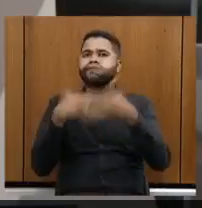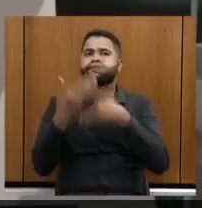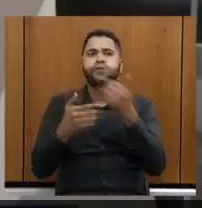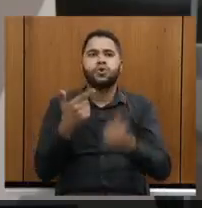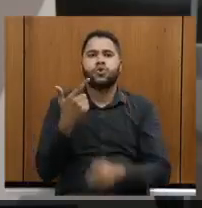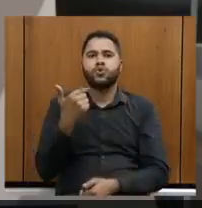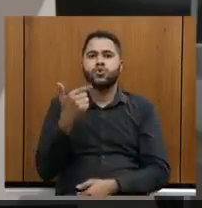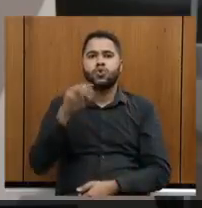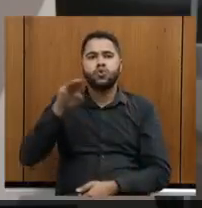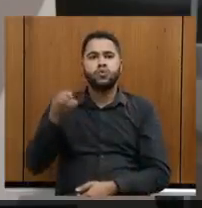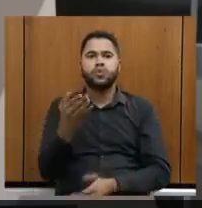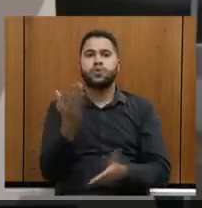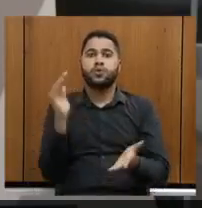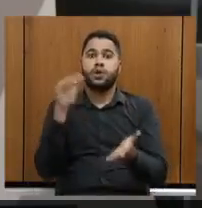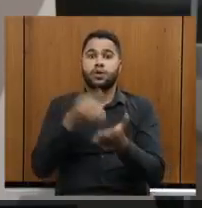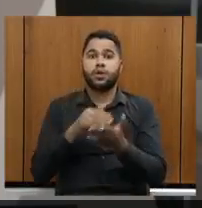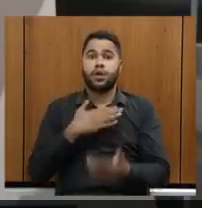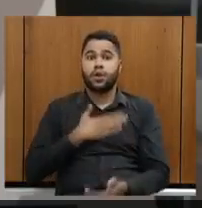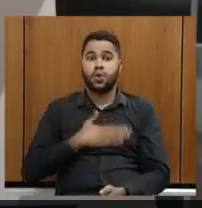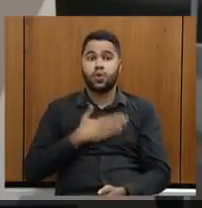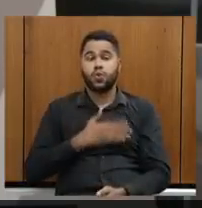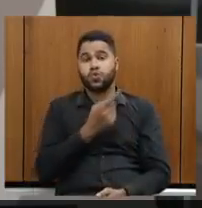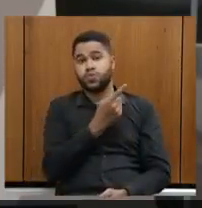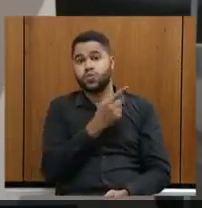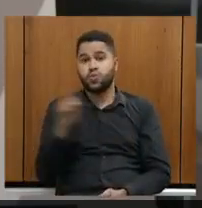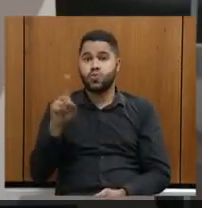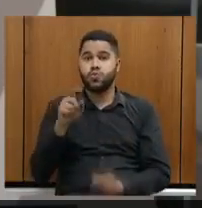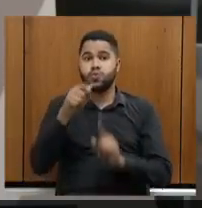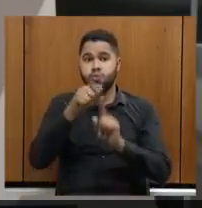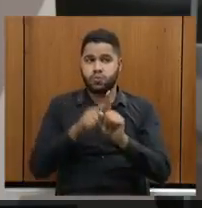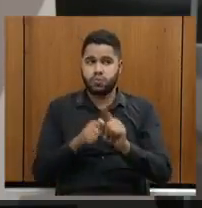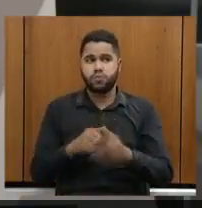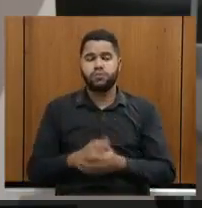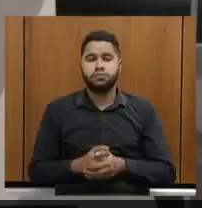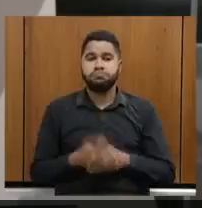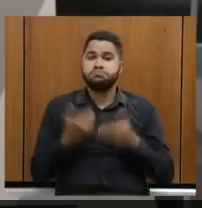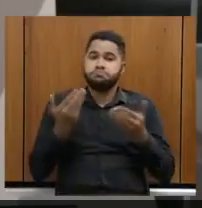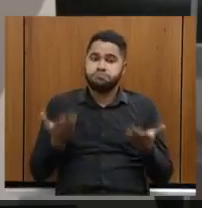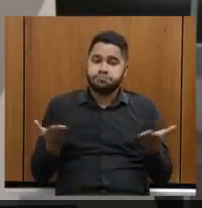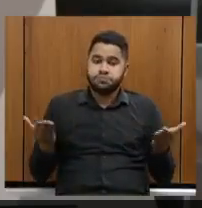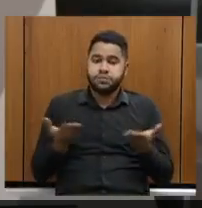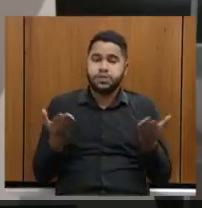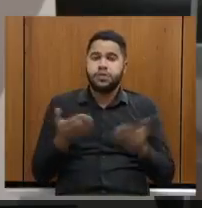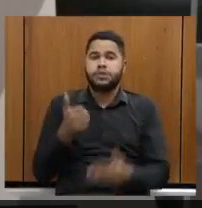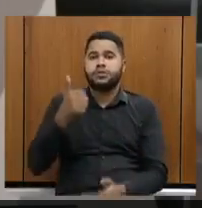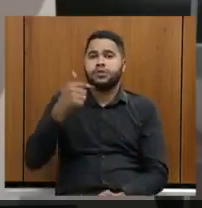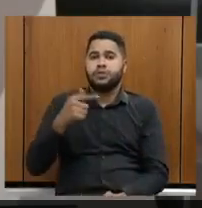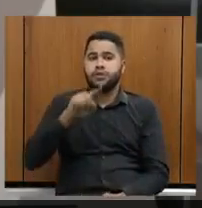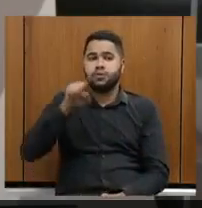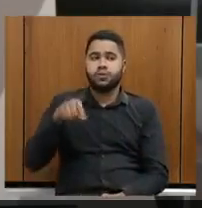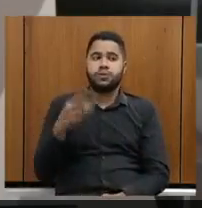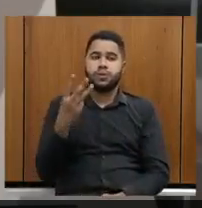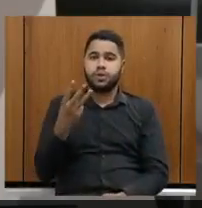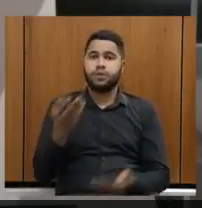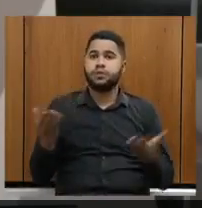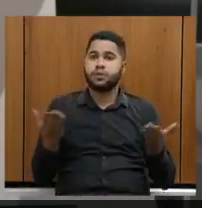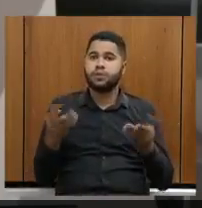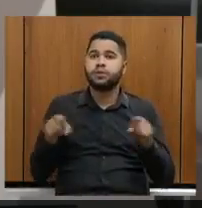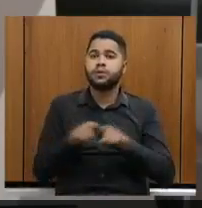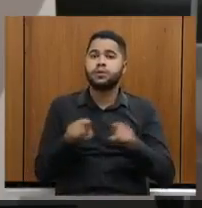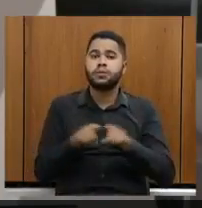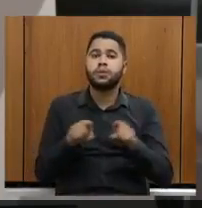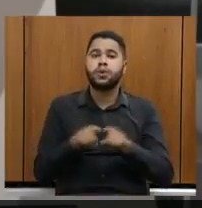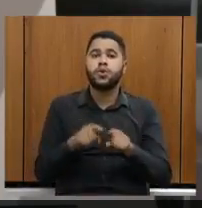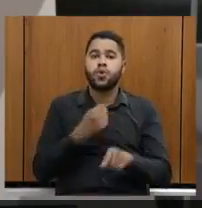milhões até agosto, que foi o último mês que nós tínhamos. Então, chegamos a 17,3. E chegamos também,